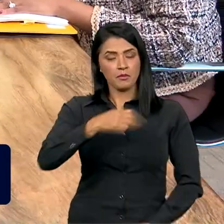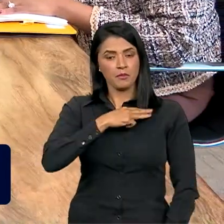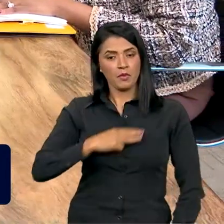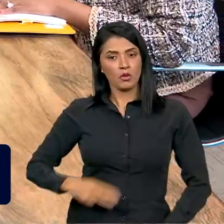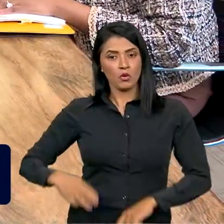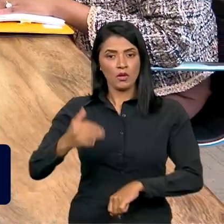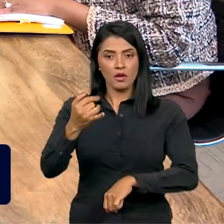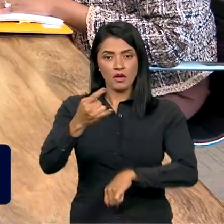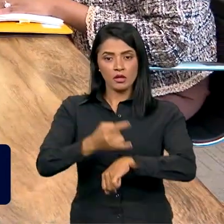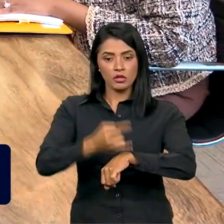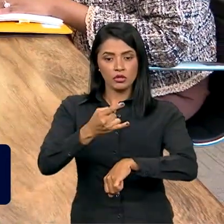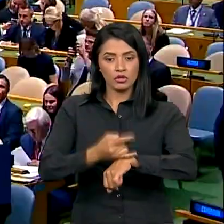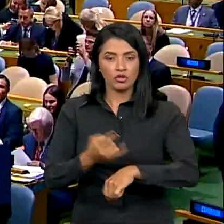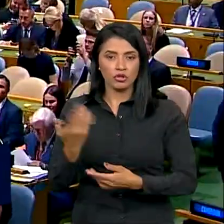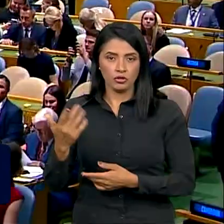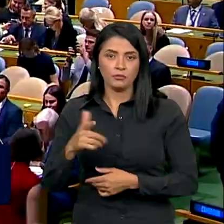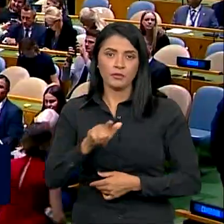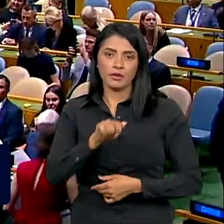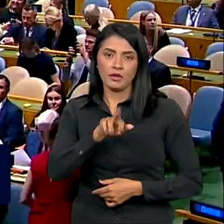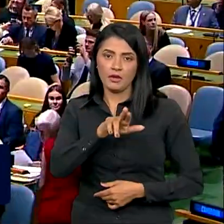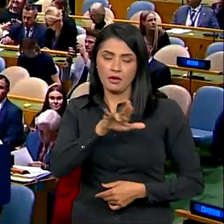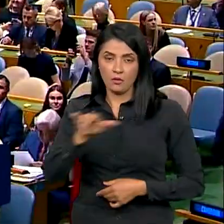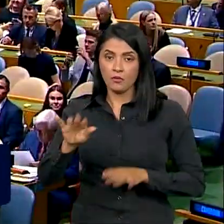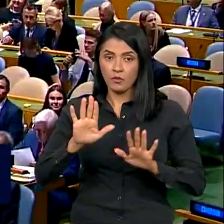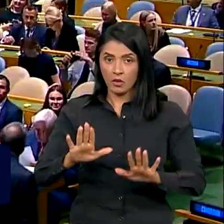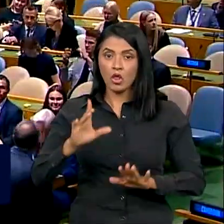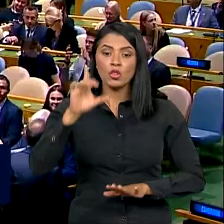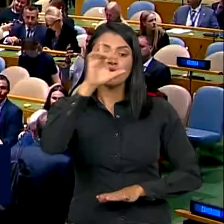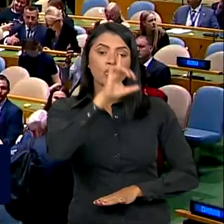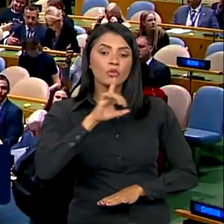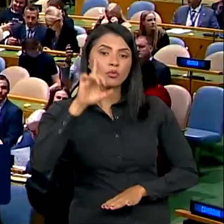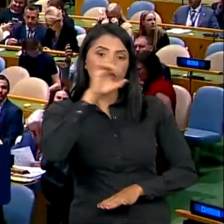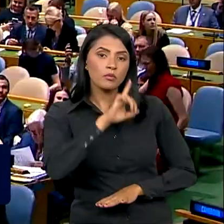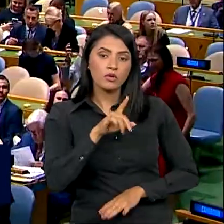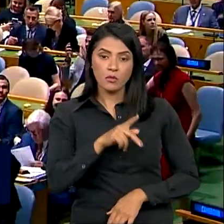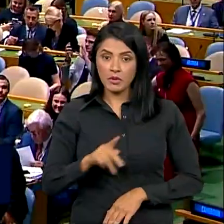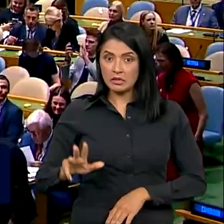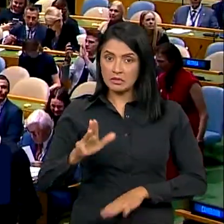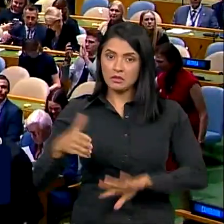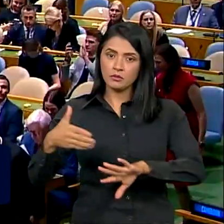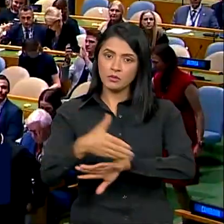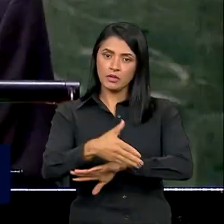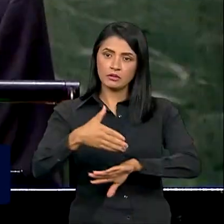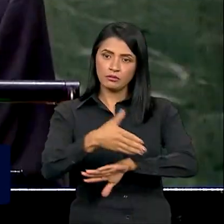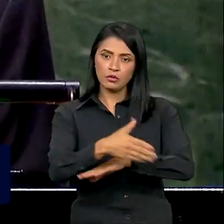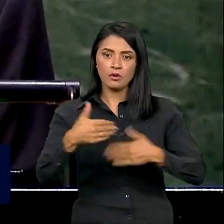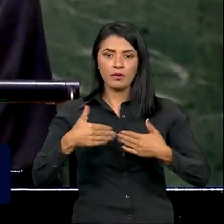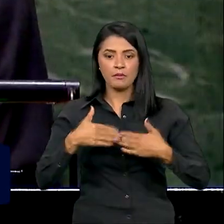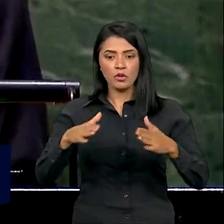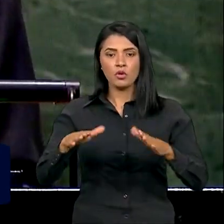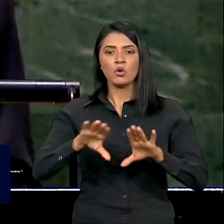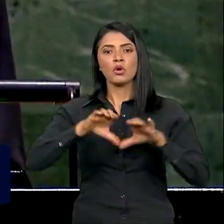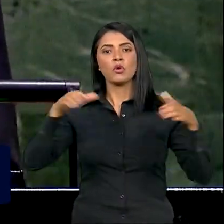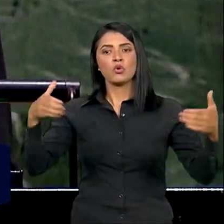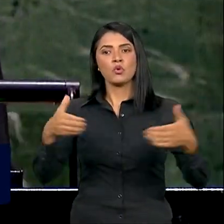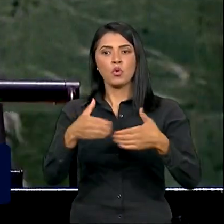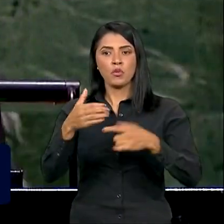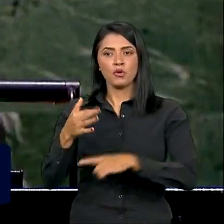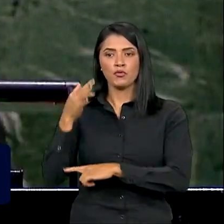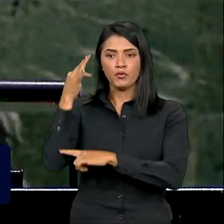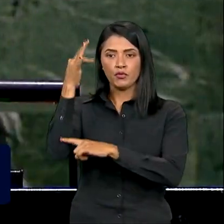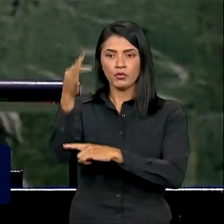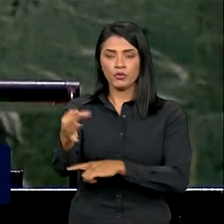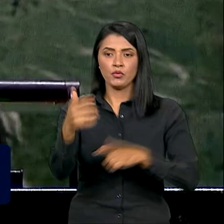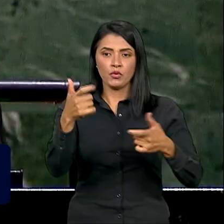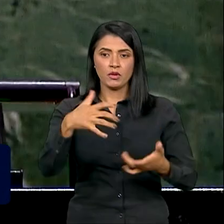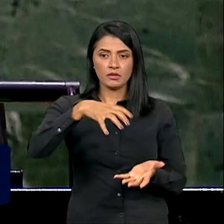do Haiti, Gary Conil. Já no domingo, o presidente brasileiro participou da abertura da Cúpula do Futuro, na